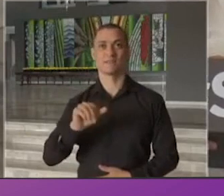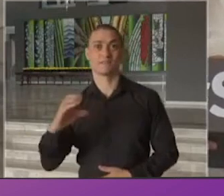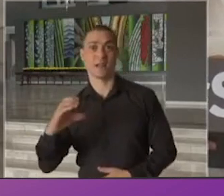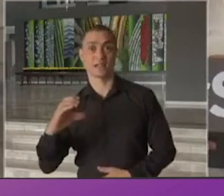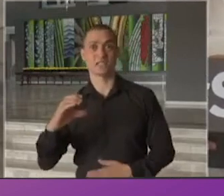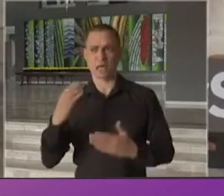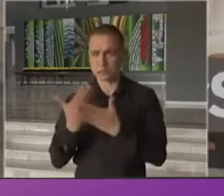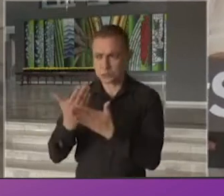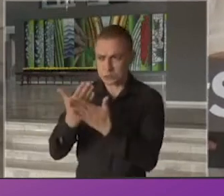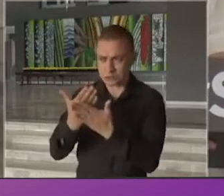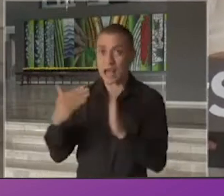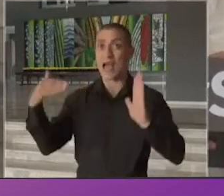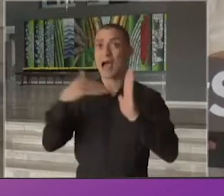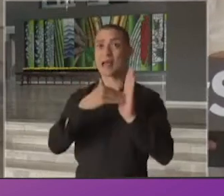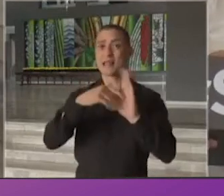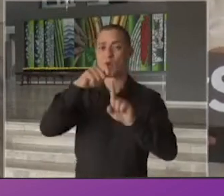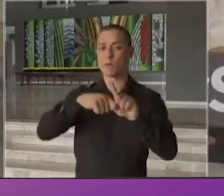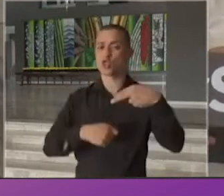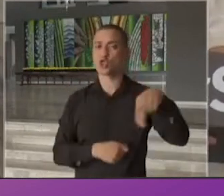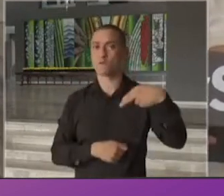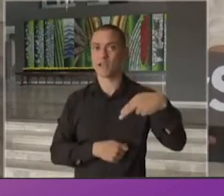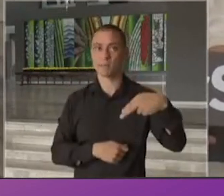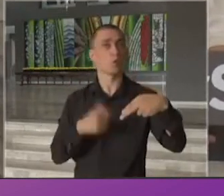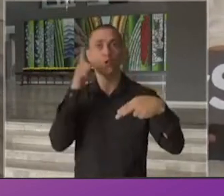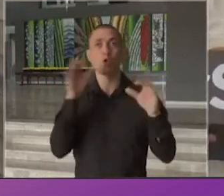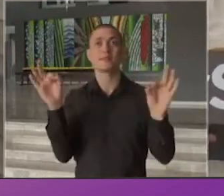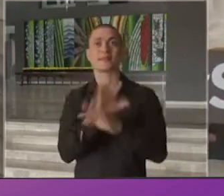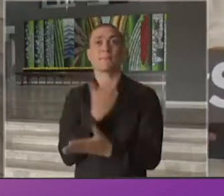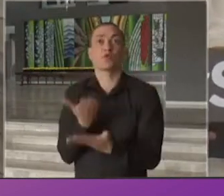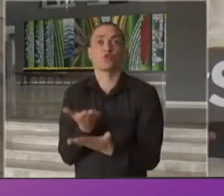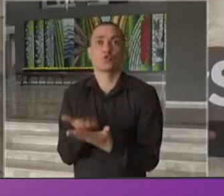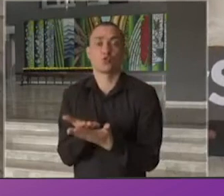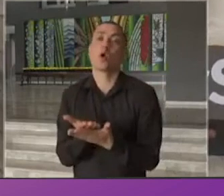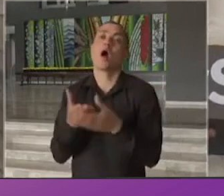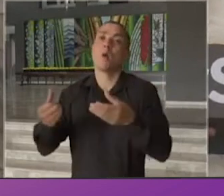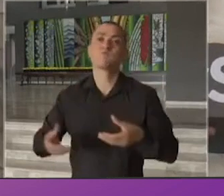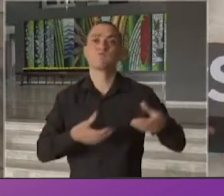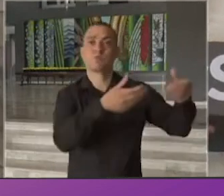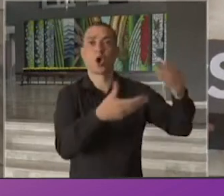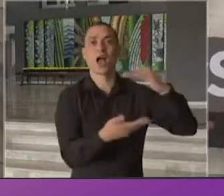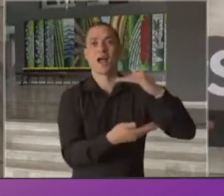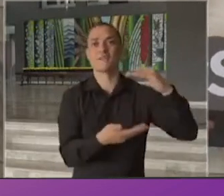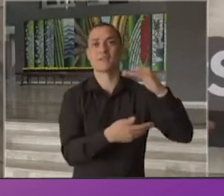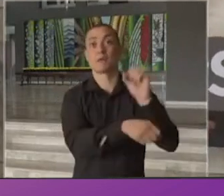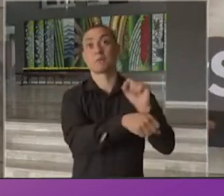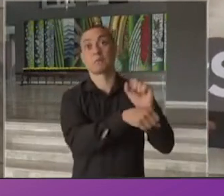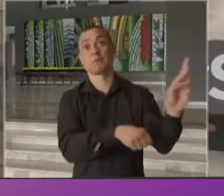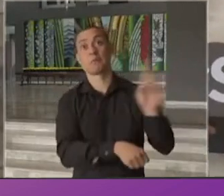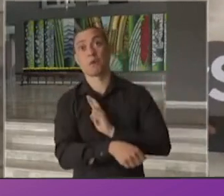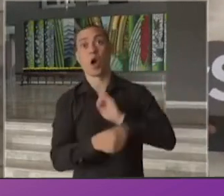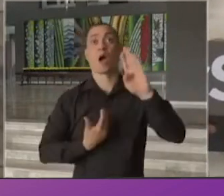até novembro desse ano, essa fase do estudo e, com isso, submeter à Anvisa os resultados para a